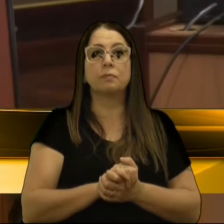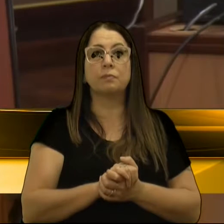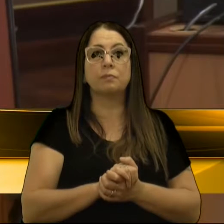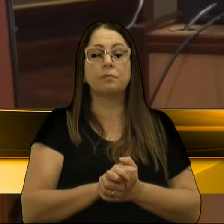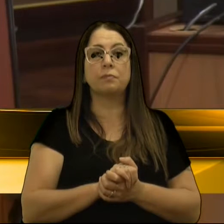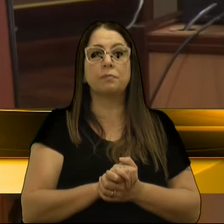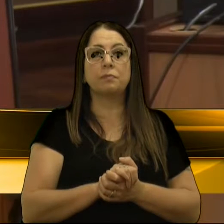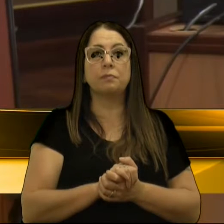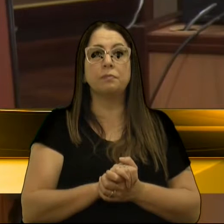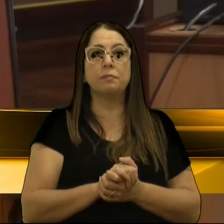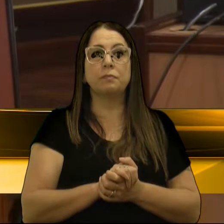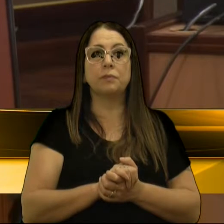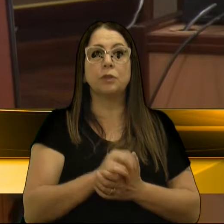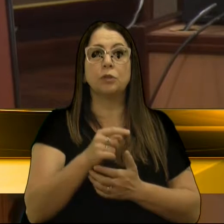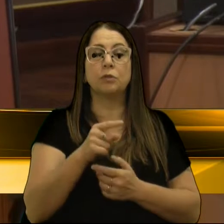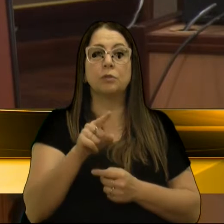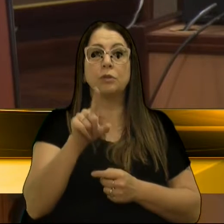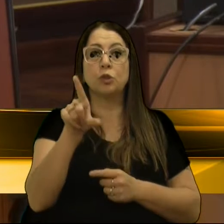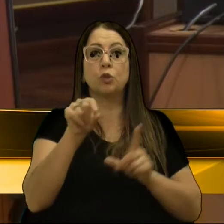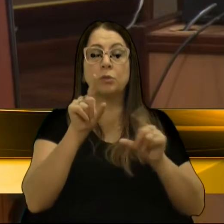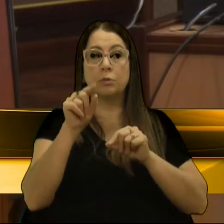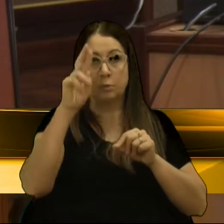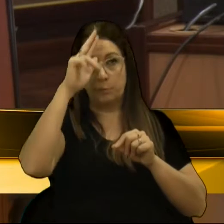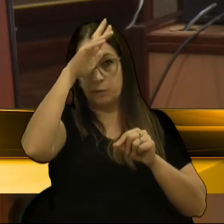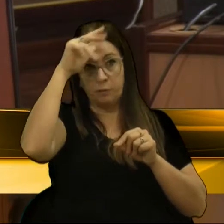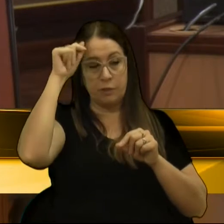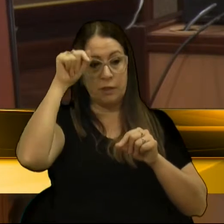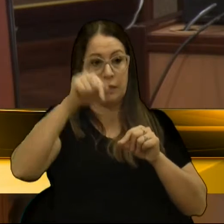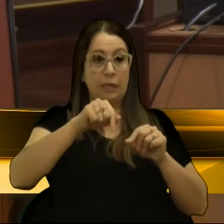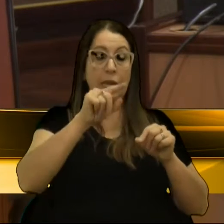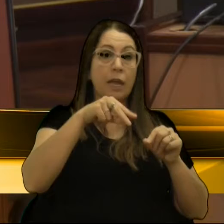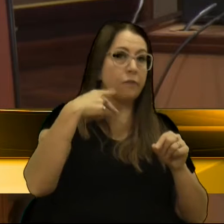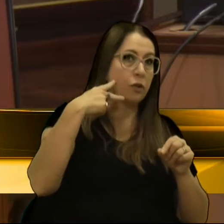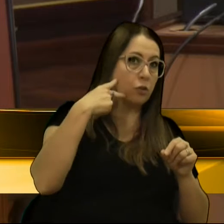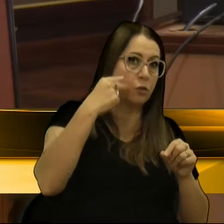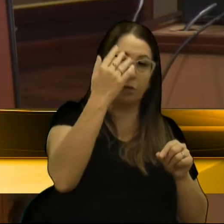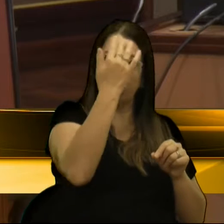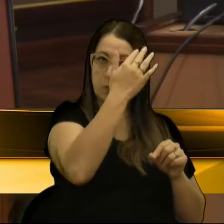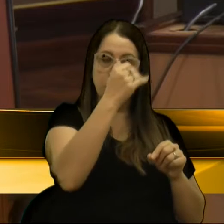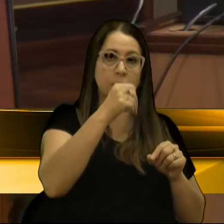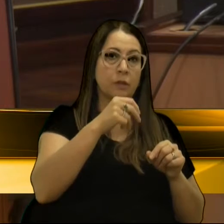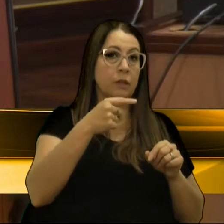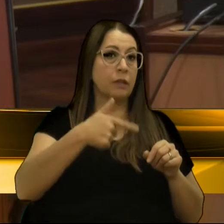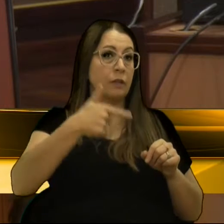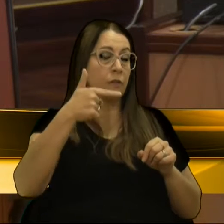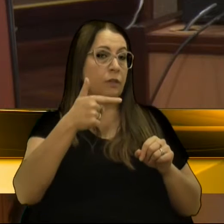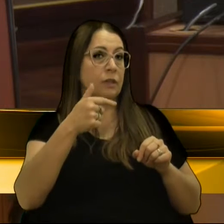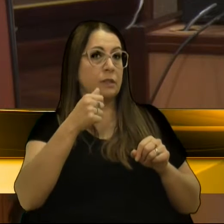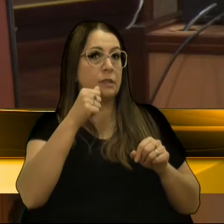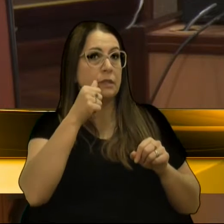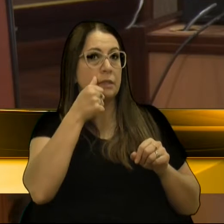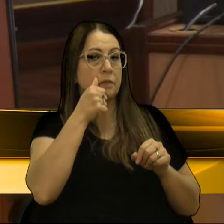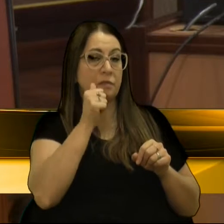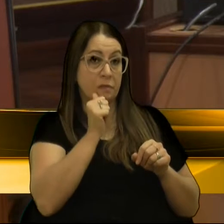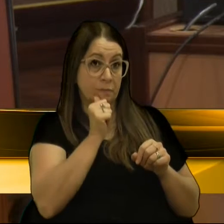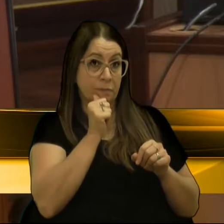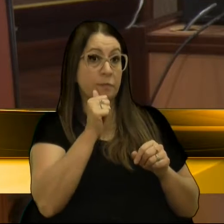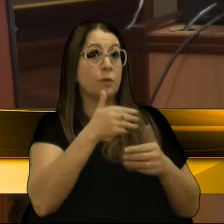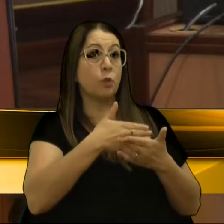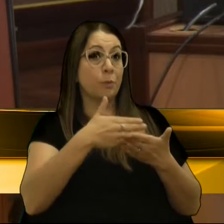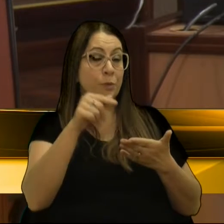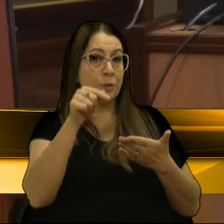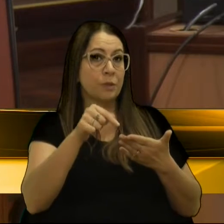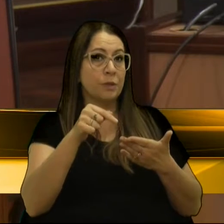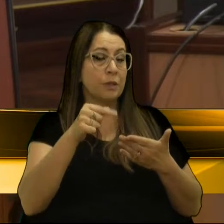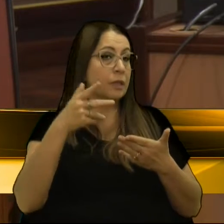Mas nós elegemos um prefeito que saiu aqui da Câmara de Vereadores, o Adiló e a vice Paula Iores. E a partir disso,